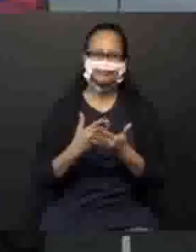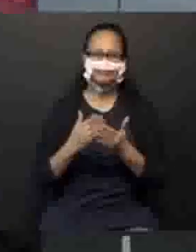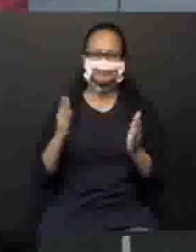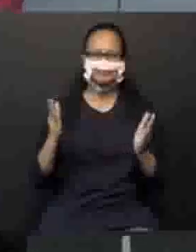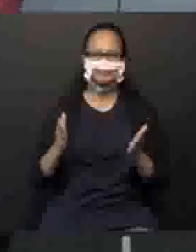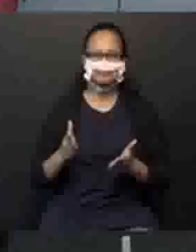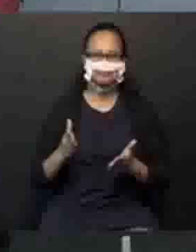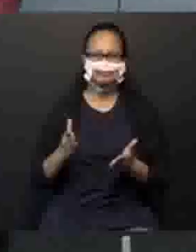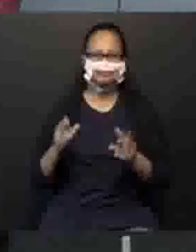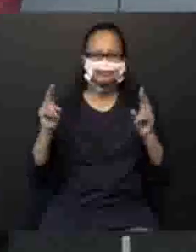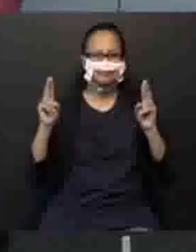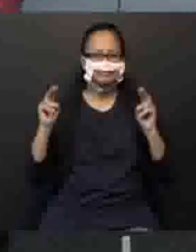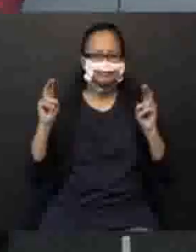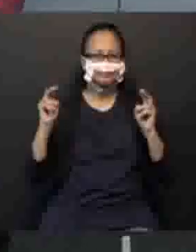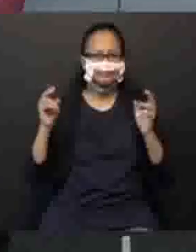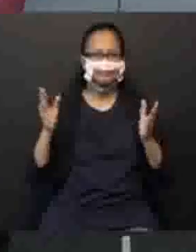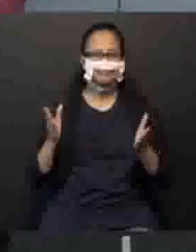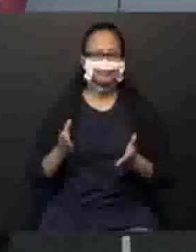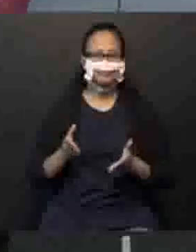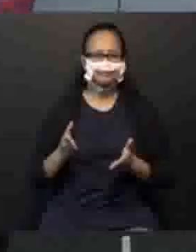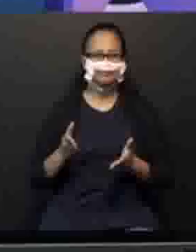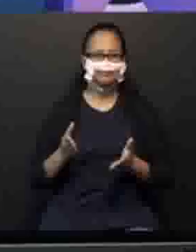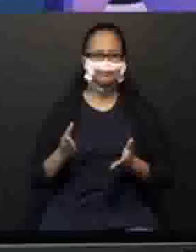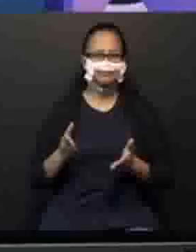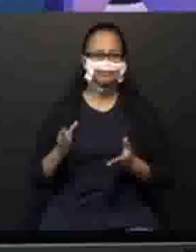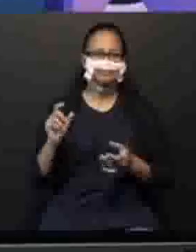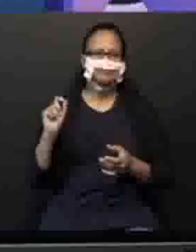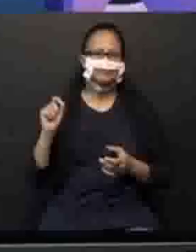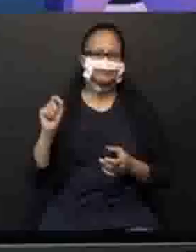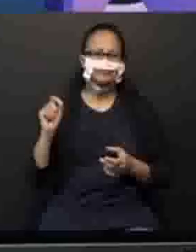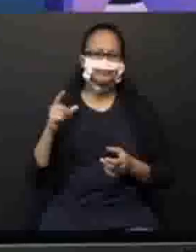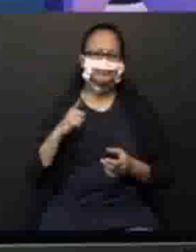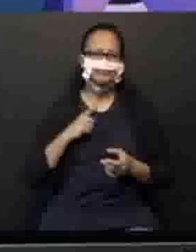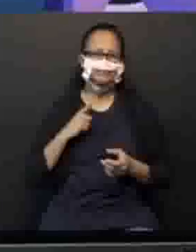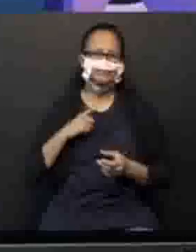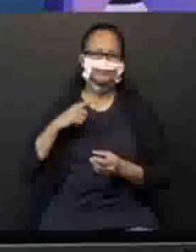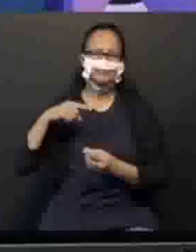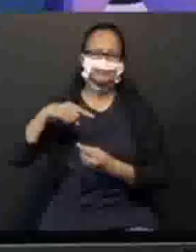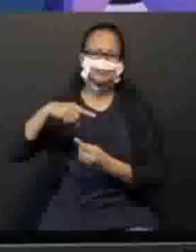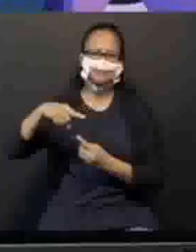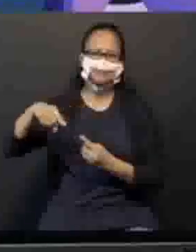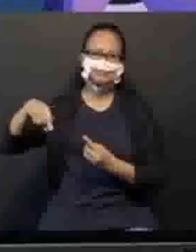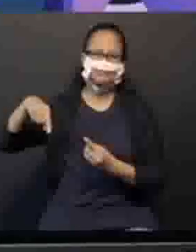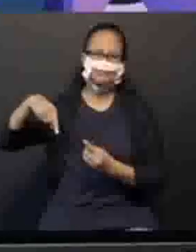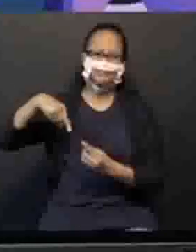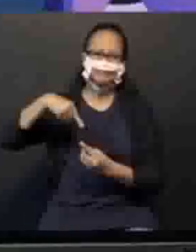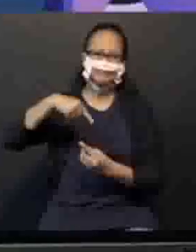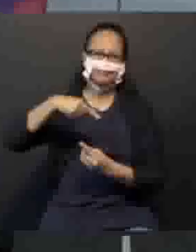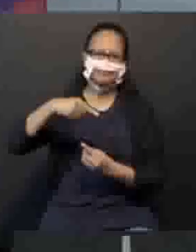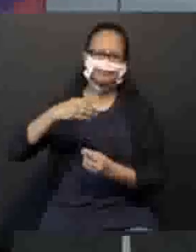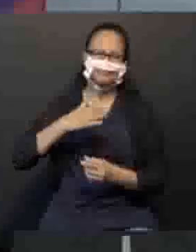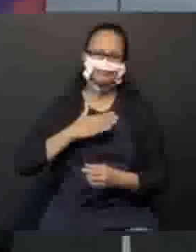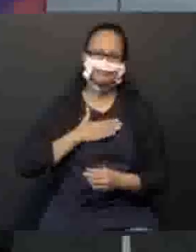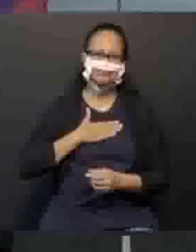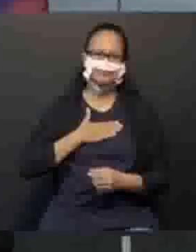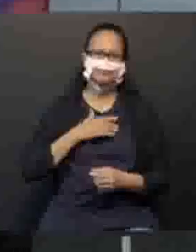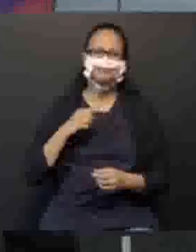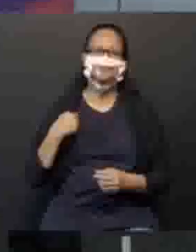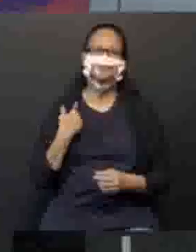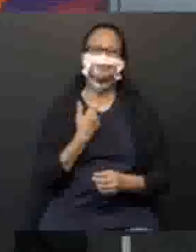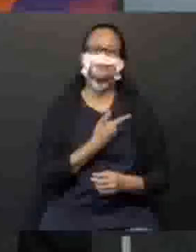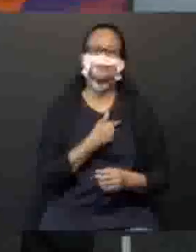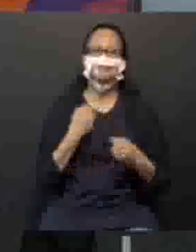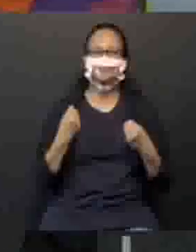O tema da nossa aula de hoje é o que há ao meu redor. O que nós iremos precisar?